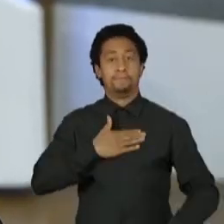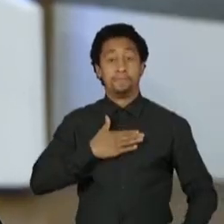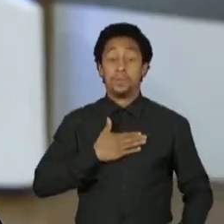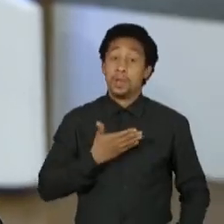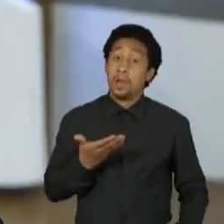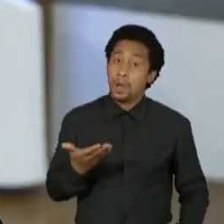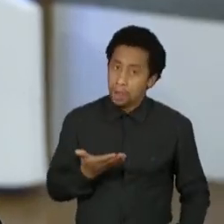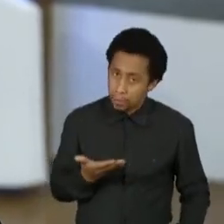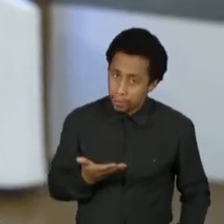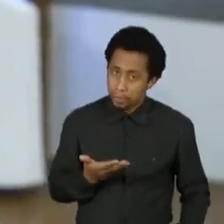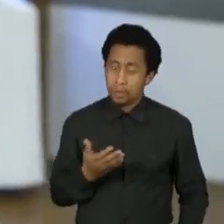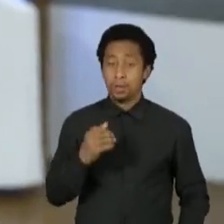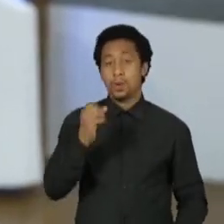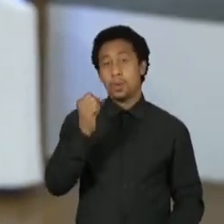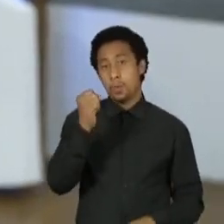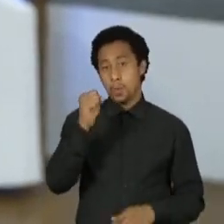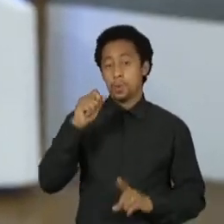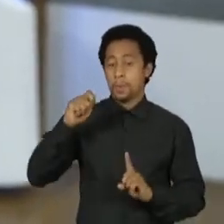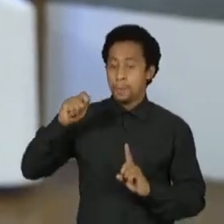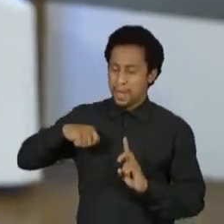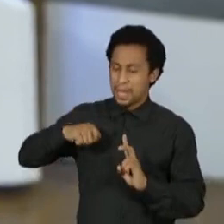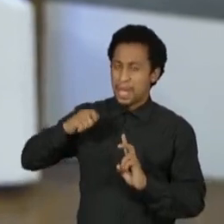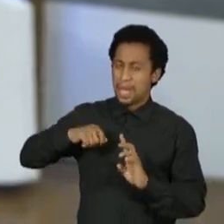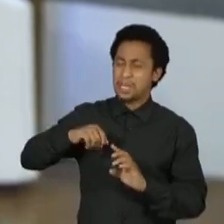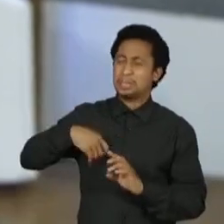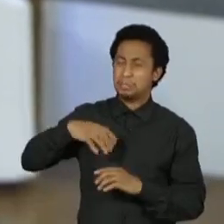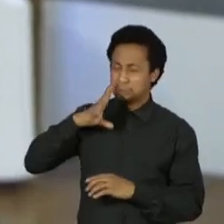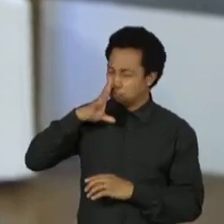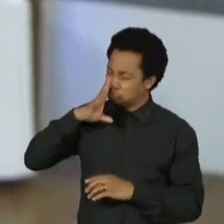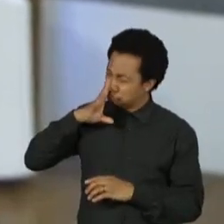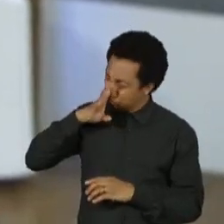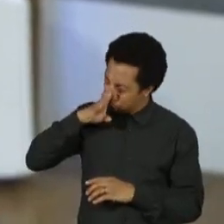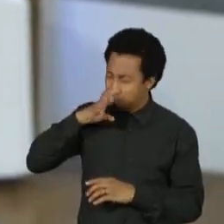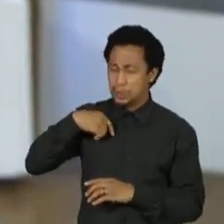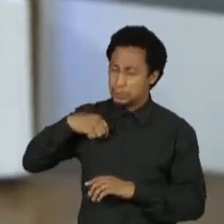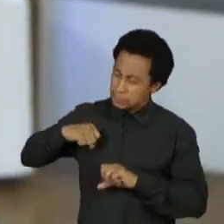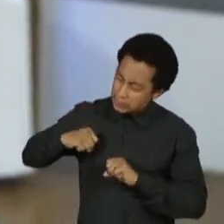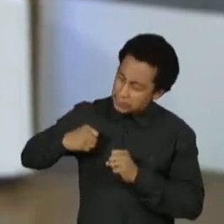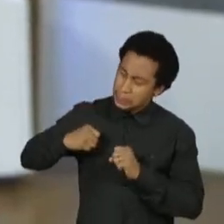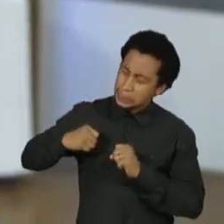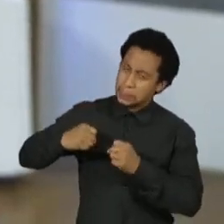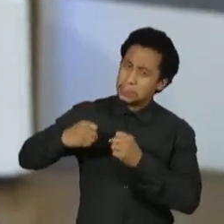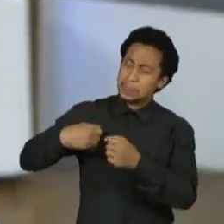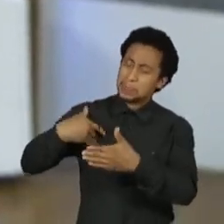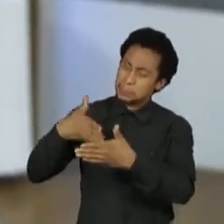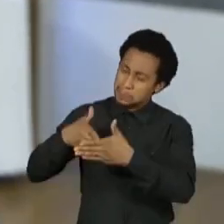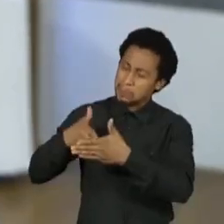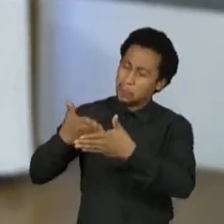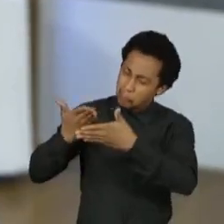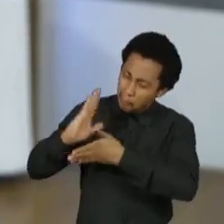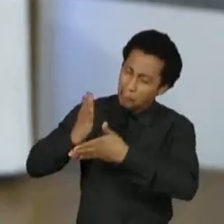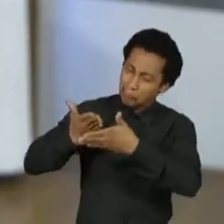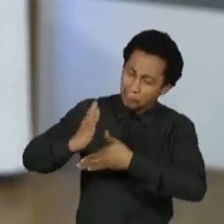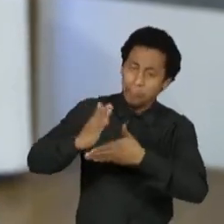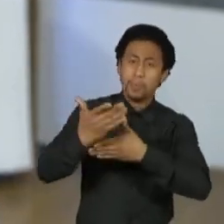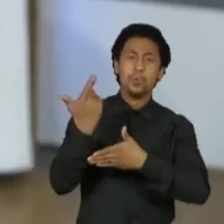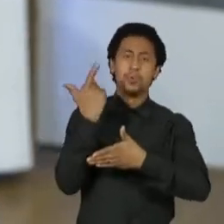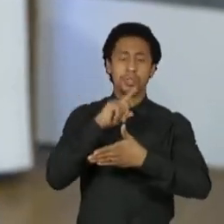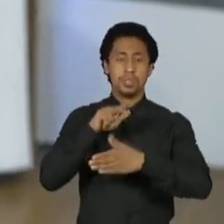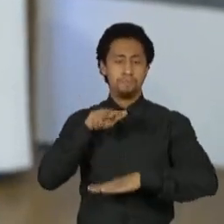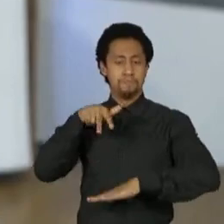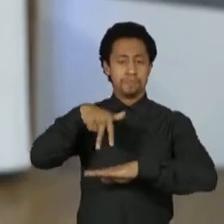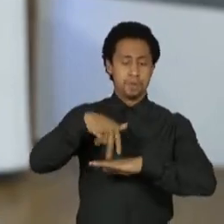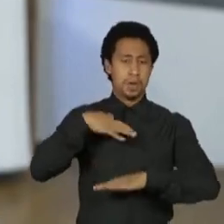chegar até aqui, com muita resiliência, muita coragem, enfrentando todos os desafios. Eu tenho convicção que nós temos